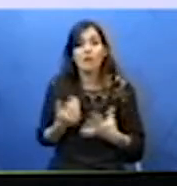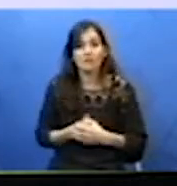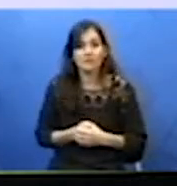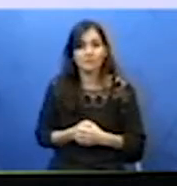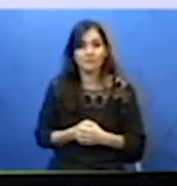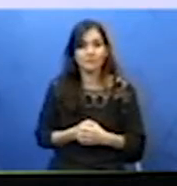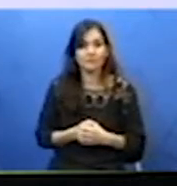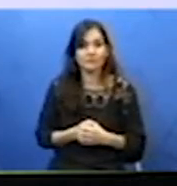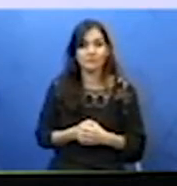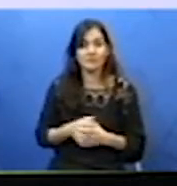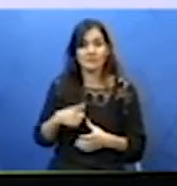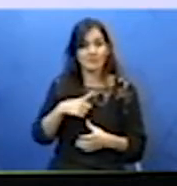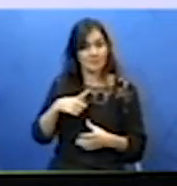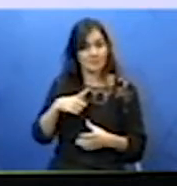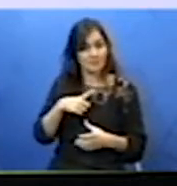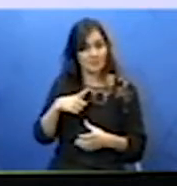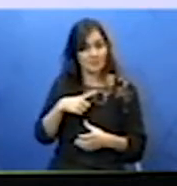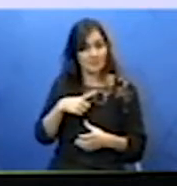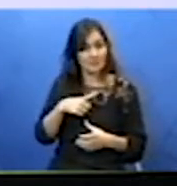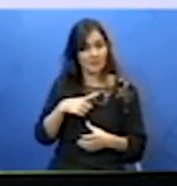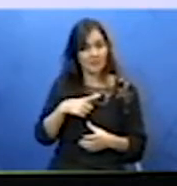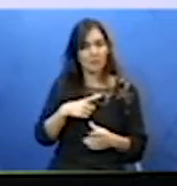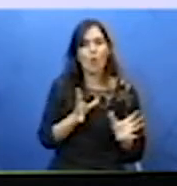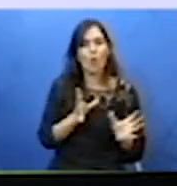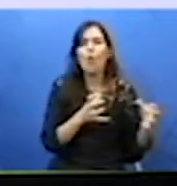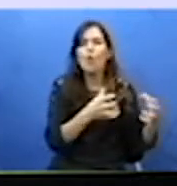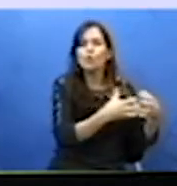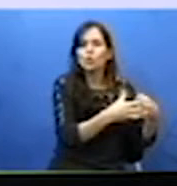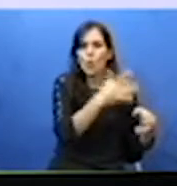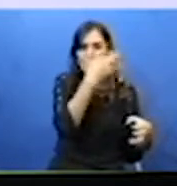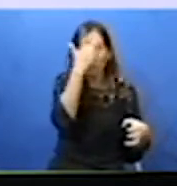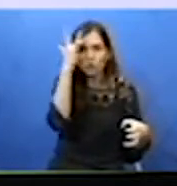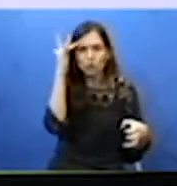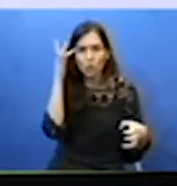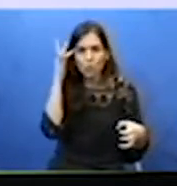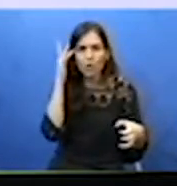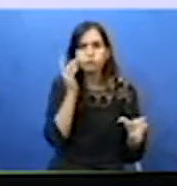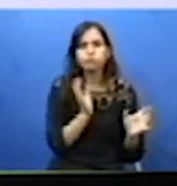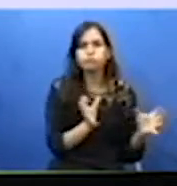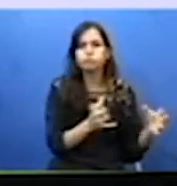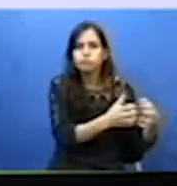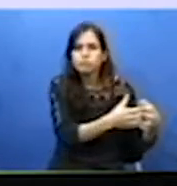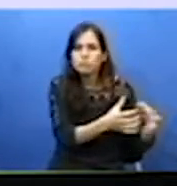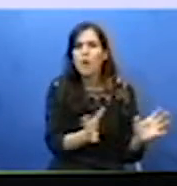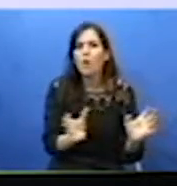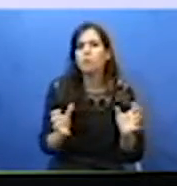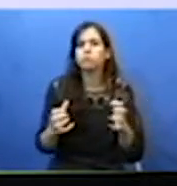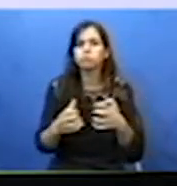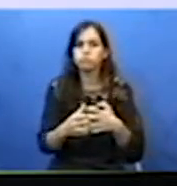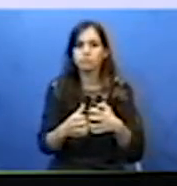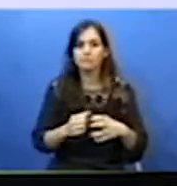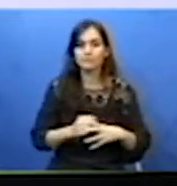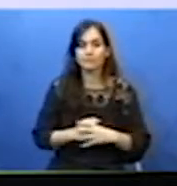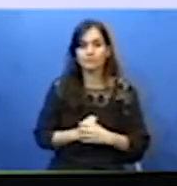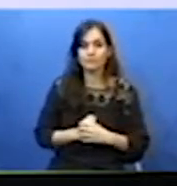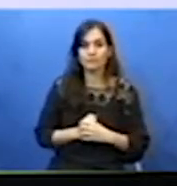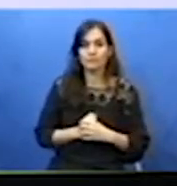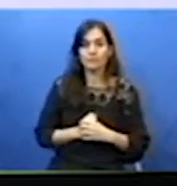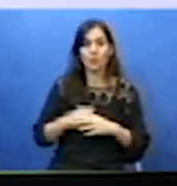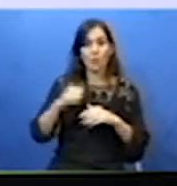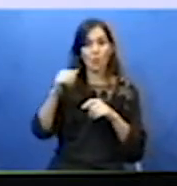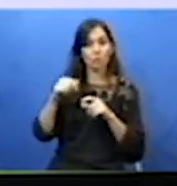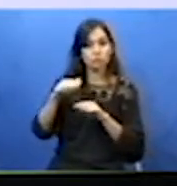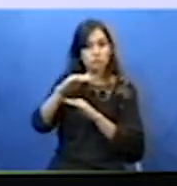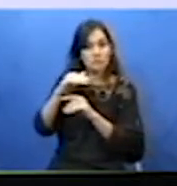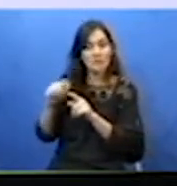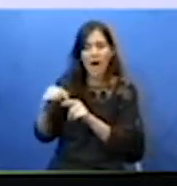temos ali um grupo de pessoas, né? O tamanho, né? O tamanho,